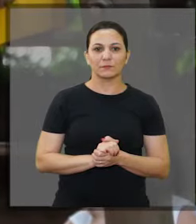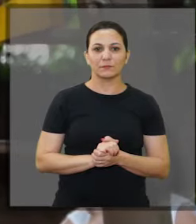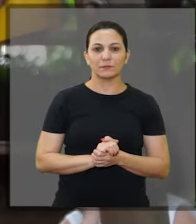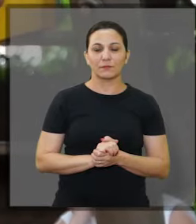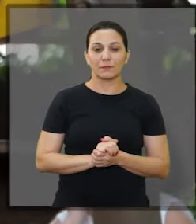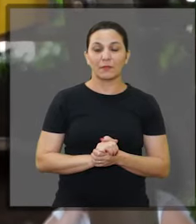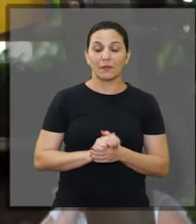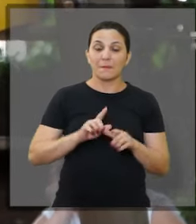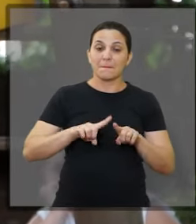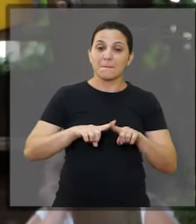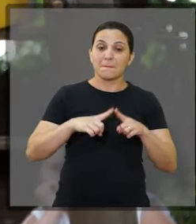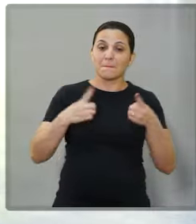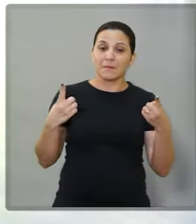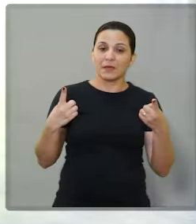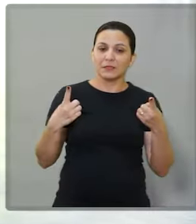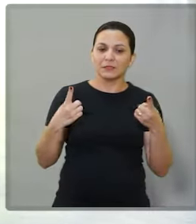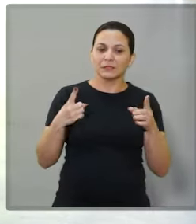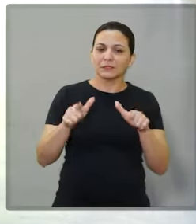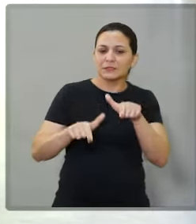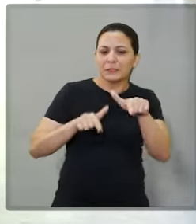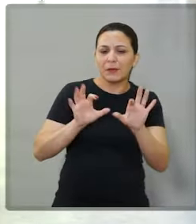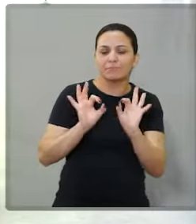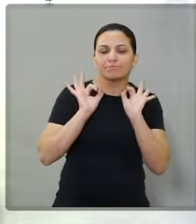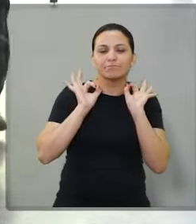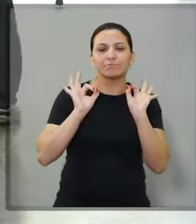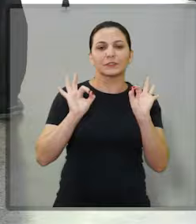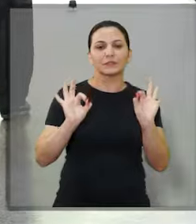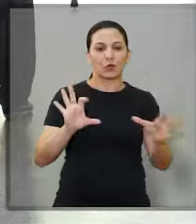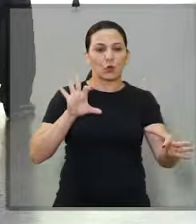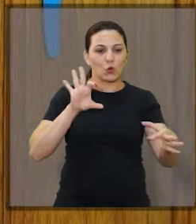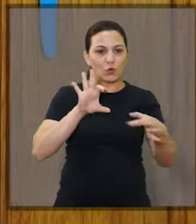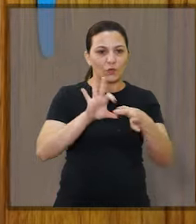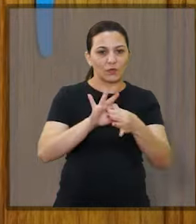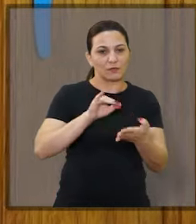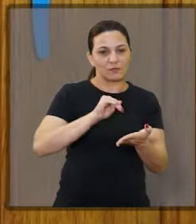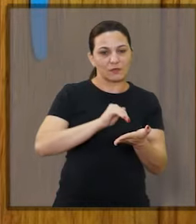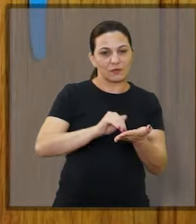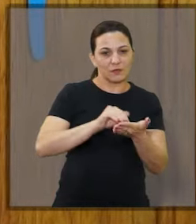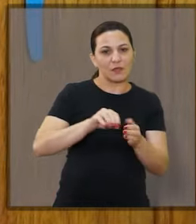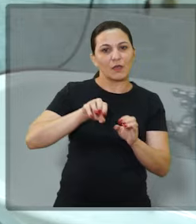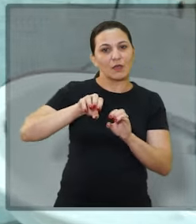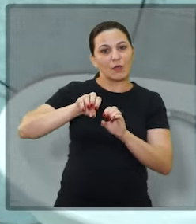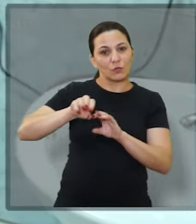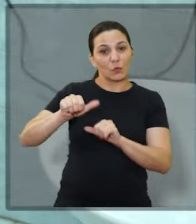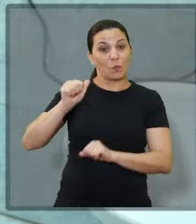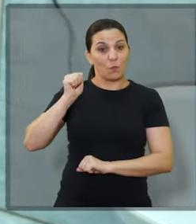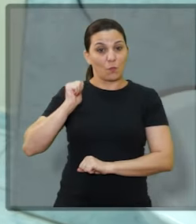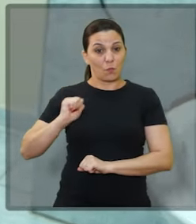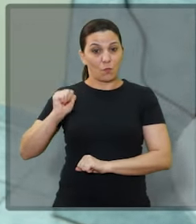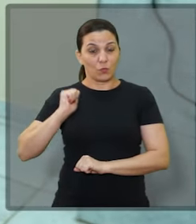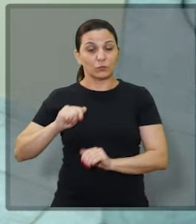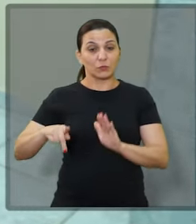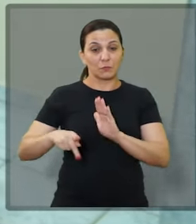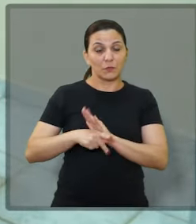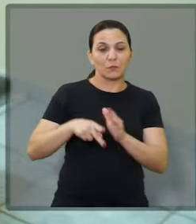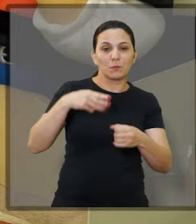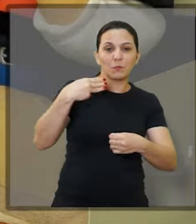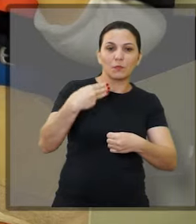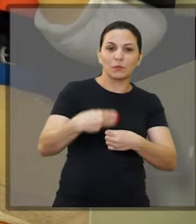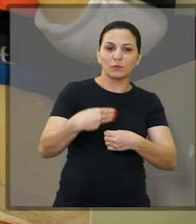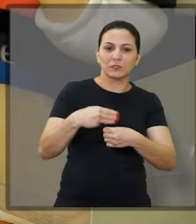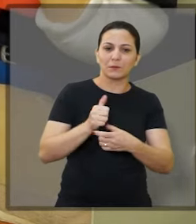Apesar do serviço de excelência e de convênios com a Secretaria de Educação, bolsas concedidas pelo município,